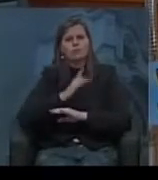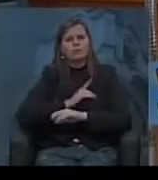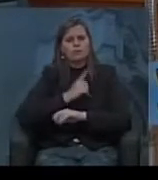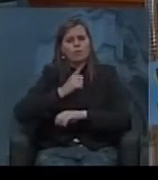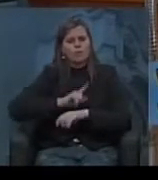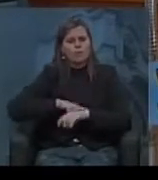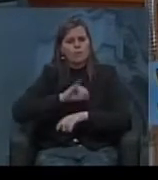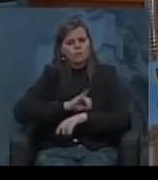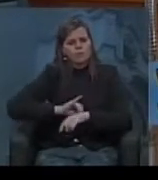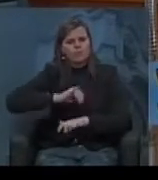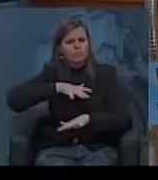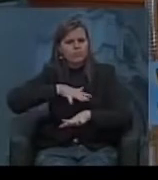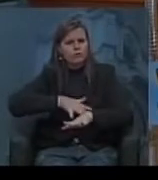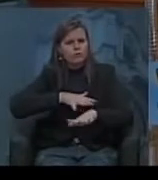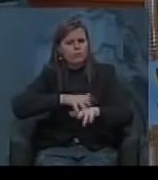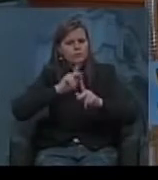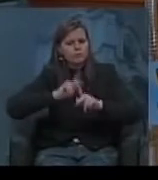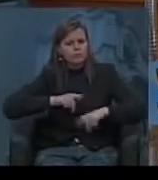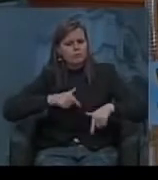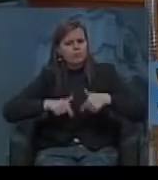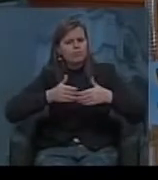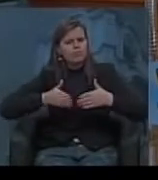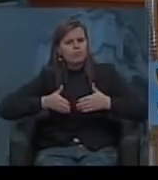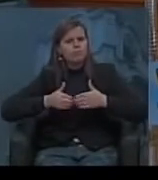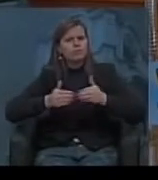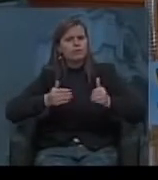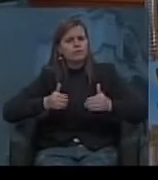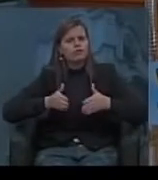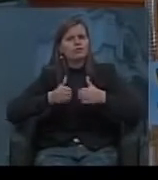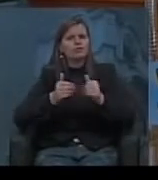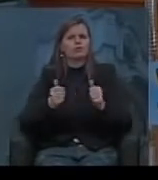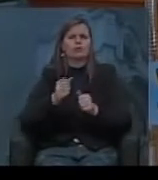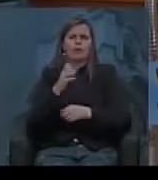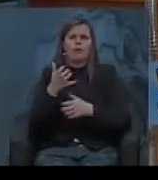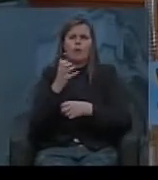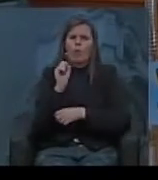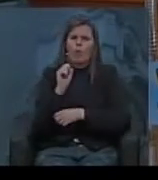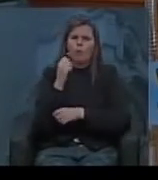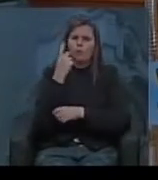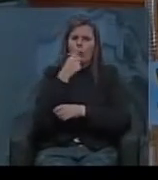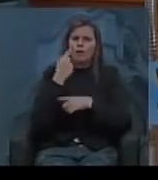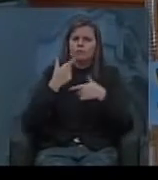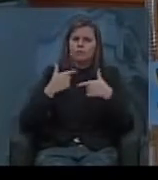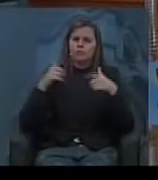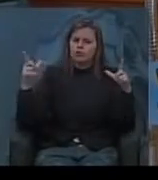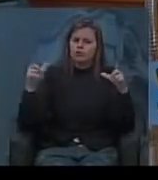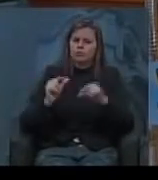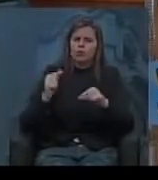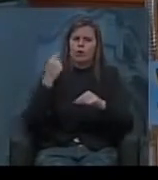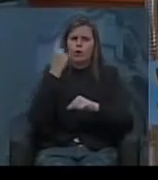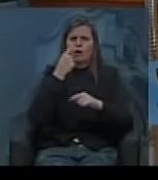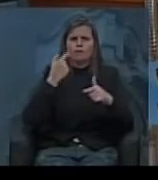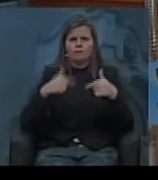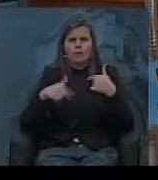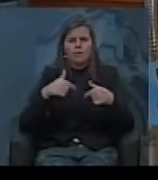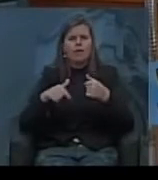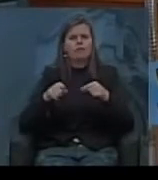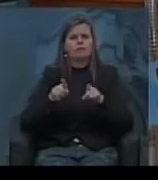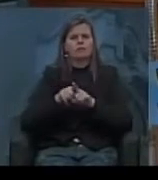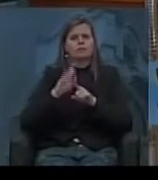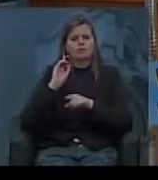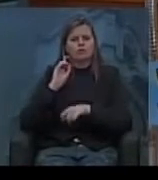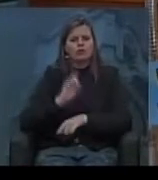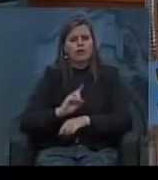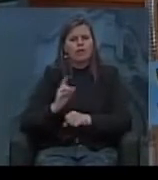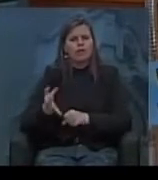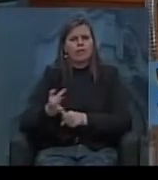de movimento de trabalhadores reivindicando as oito horas redução da jornada de trabalho a questão dos direitos